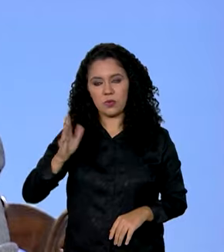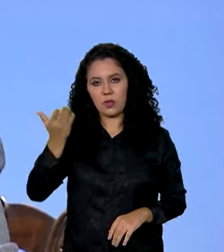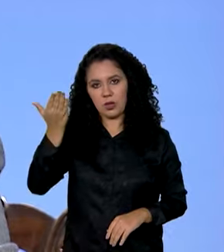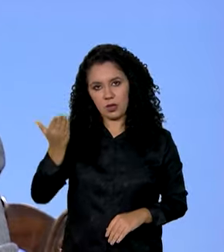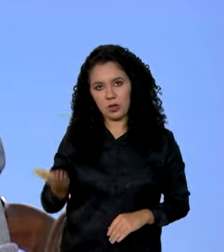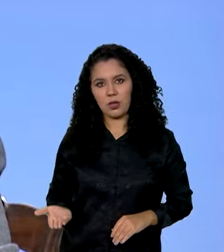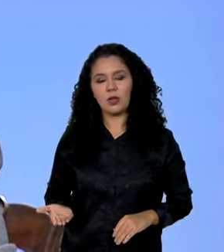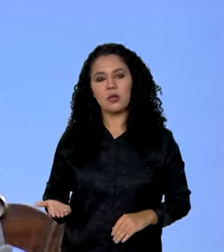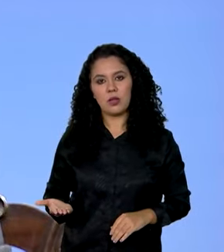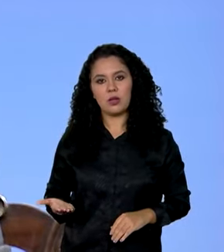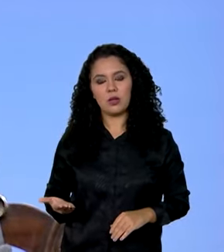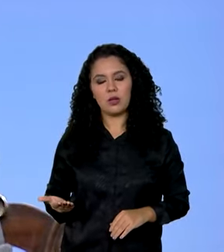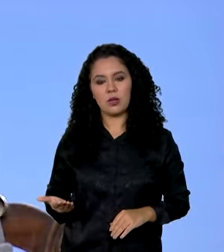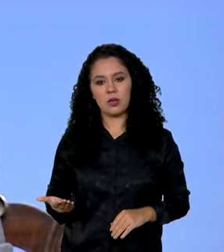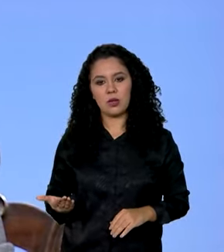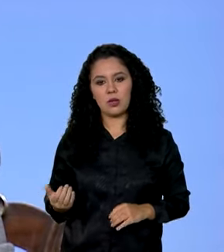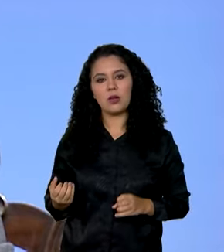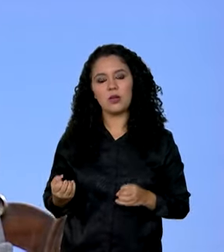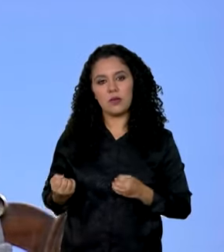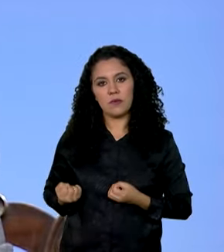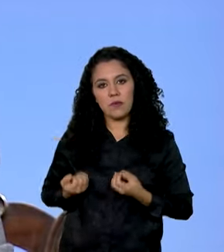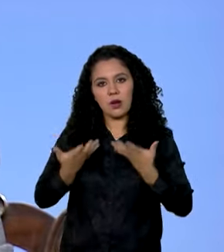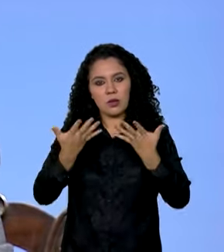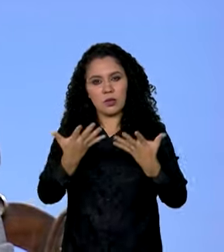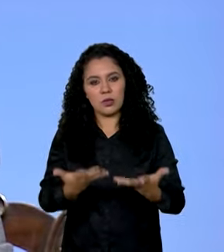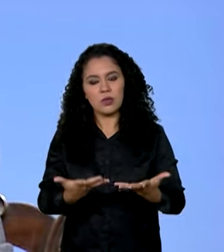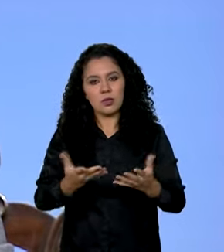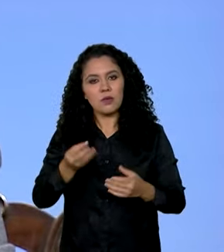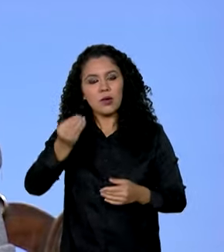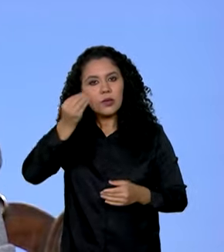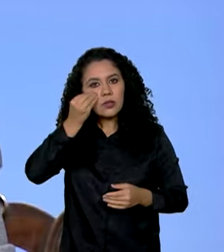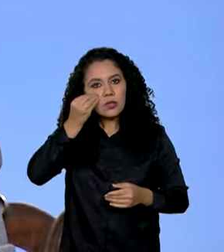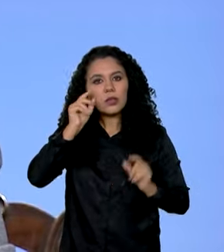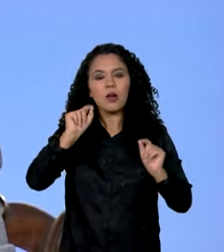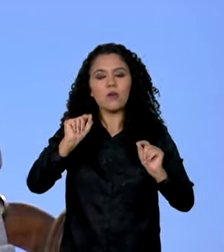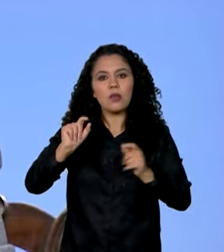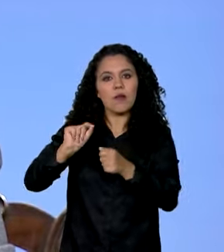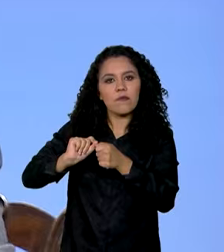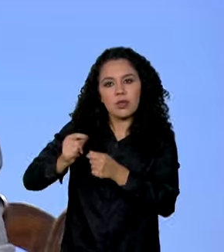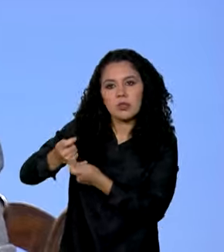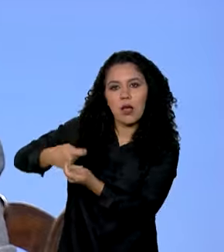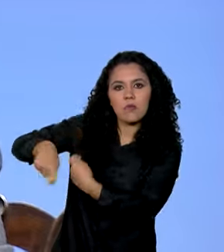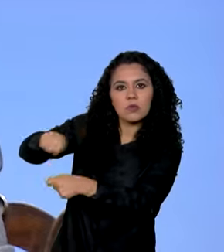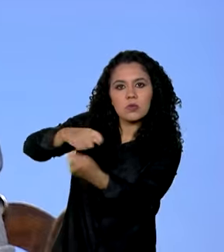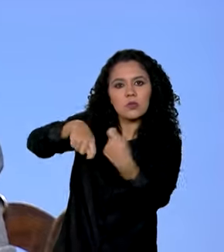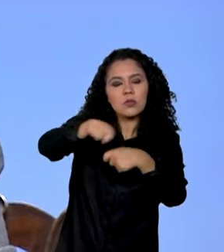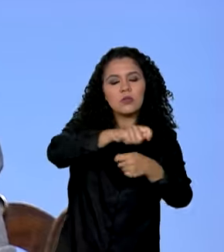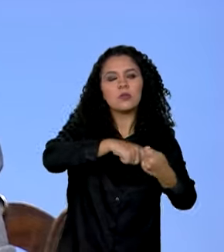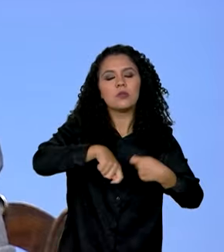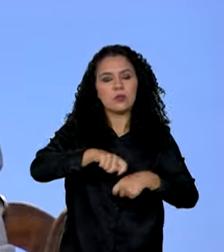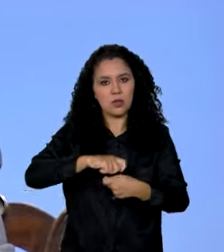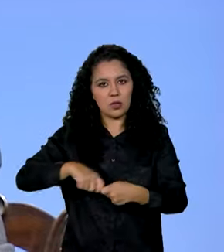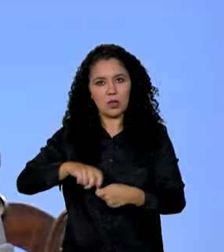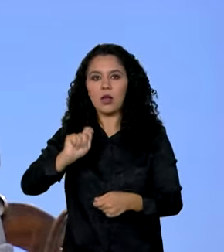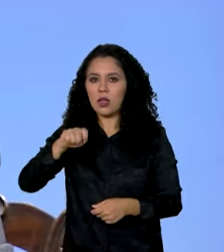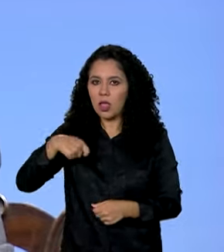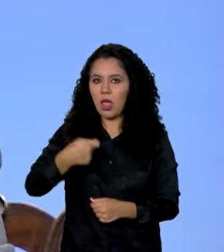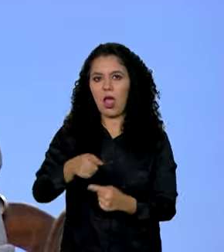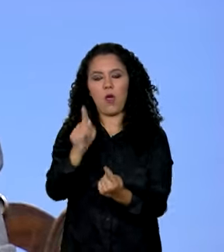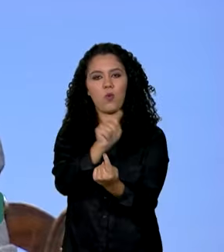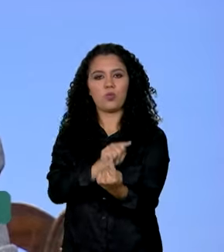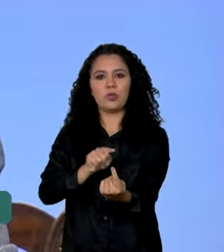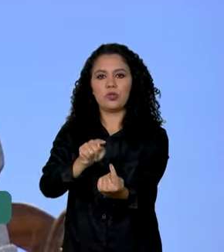essa intenção de diversificar as trocas comerciais. E eu acho que um grande objetivo